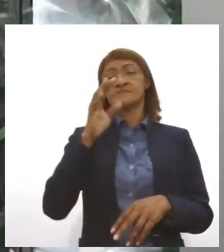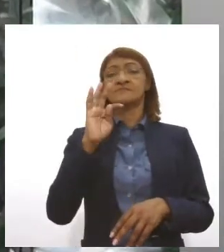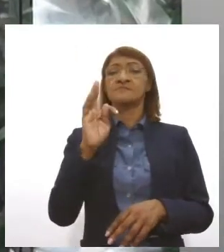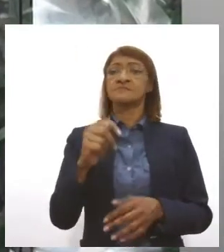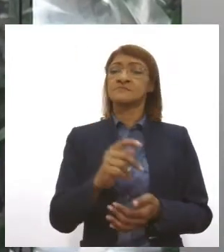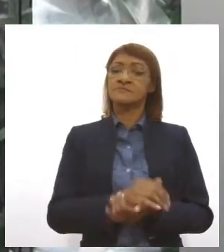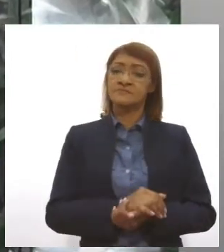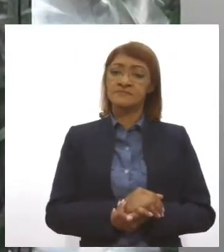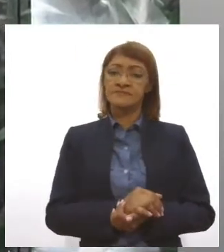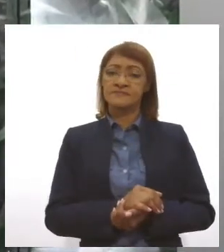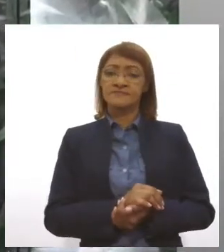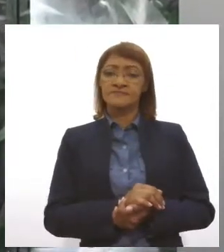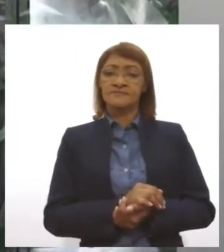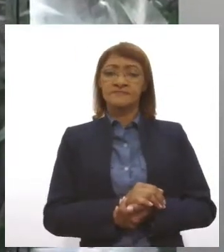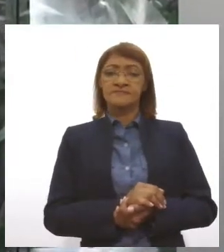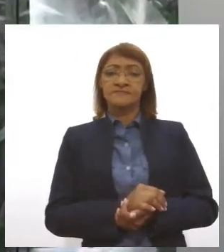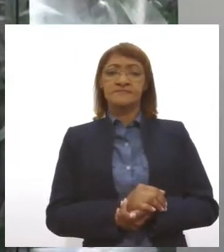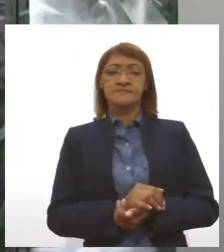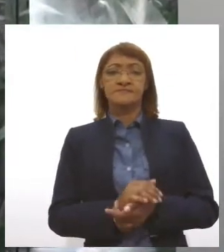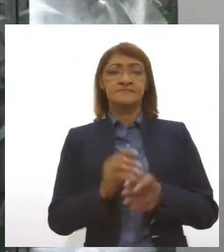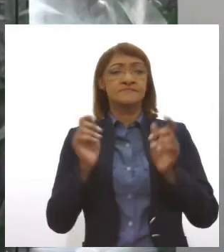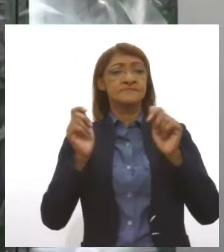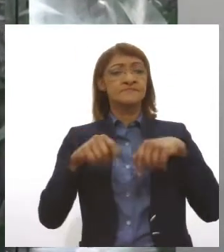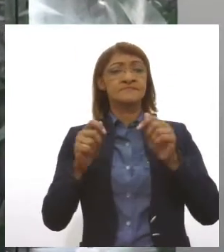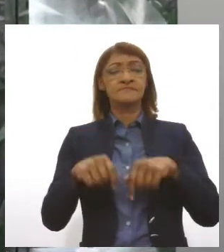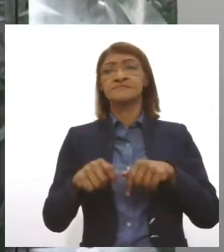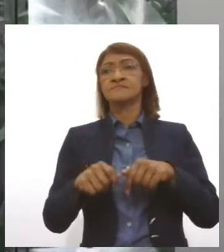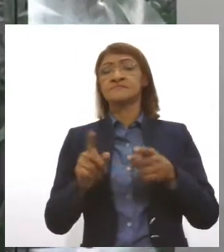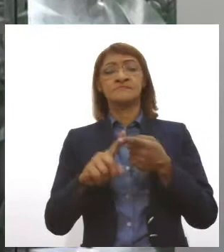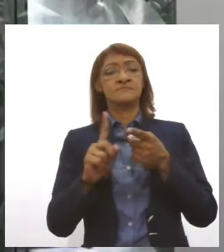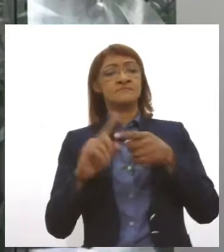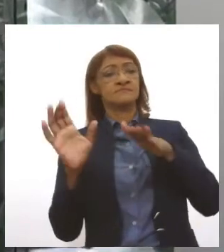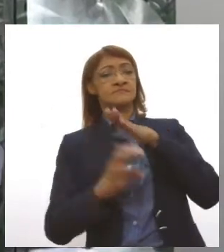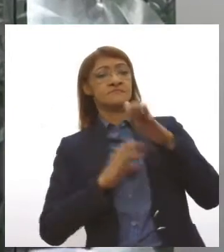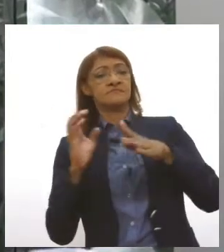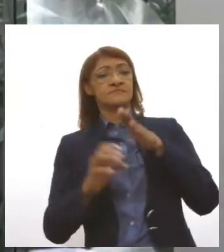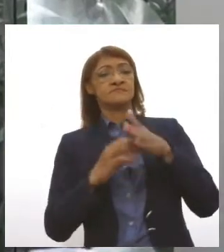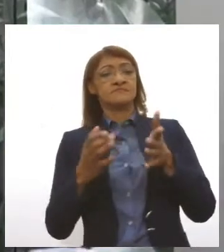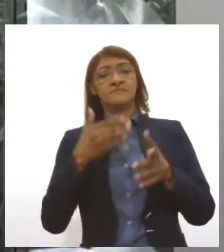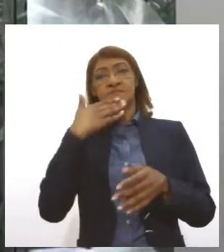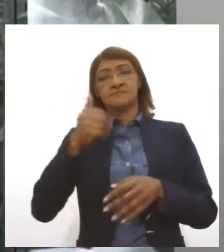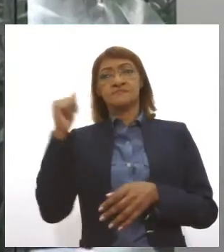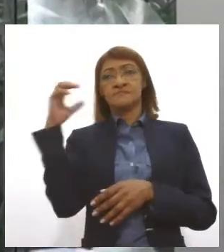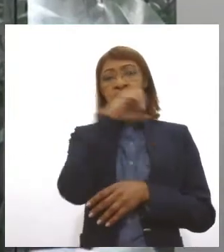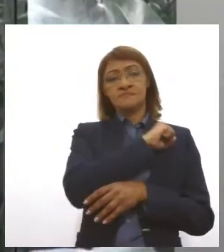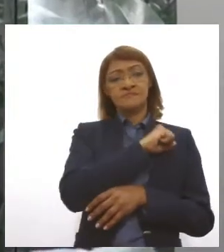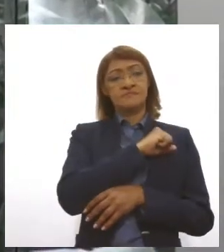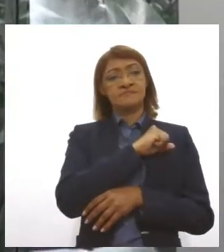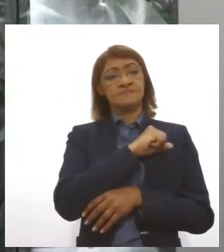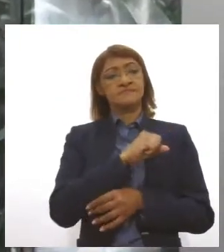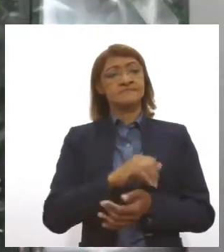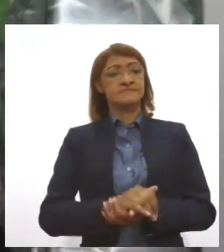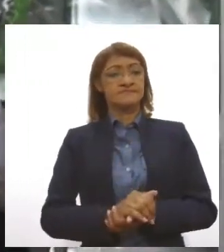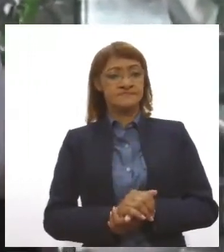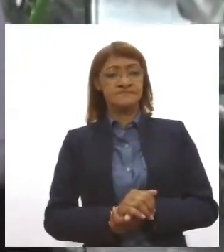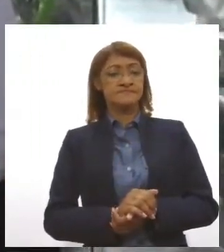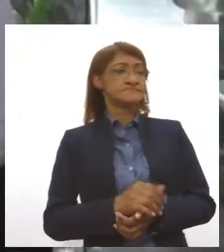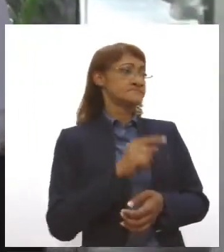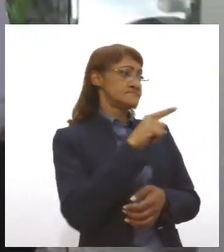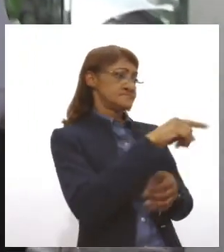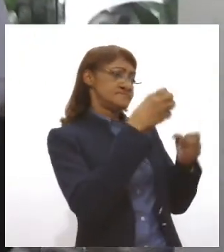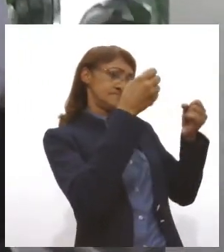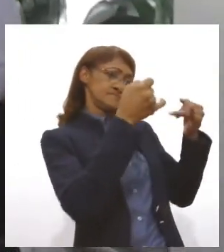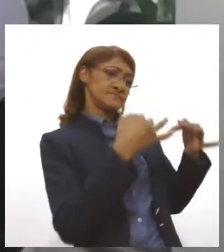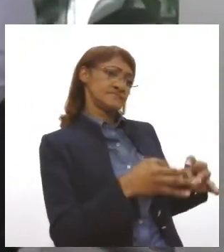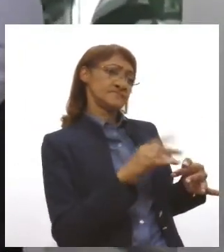para todo o serviço comercial, né? Que vai estar uma agilidade, uma rapidez maior para esse serviço. Você estava explicando para a gente